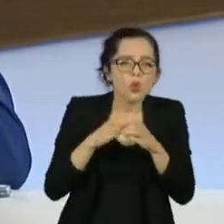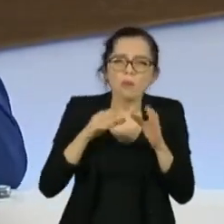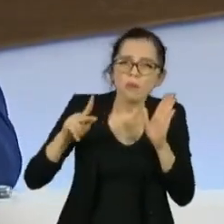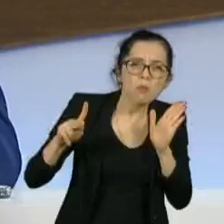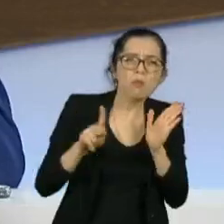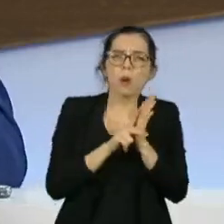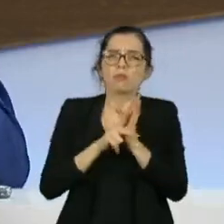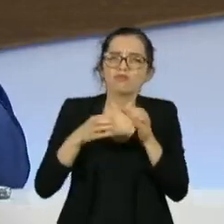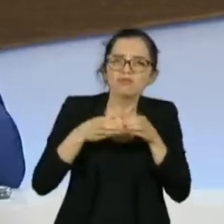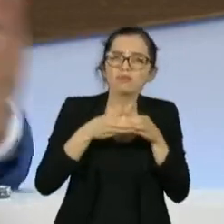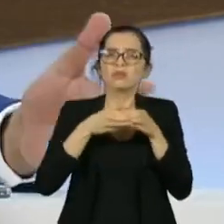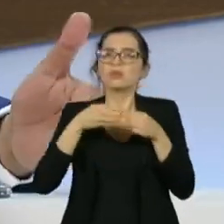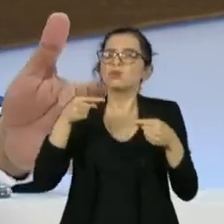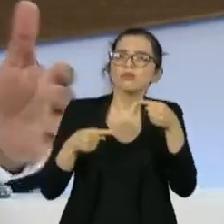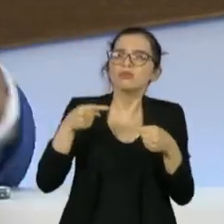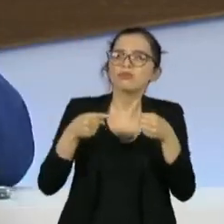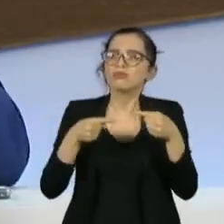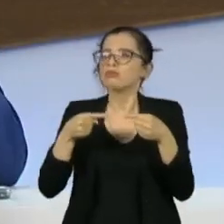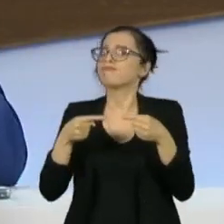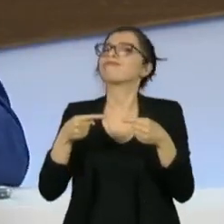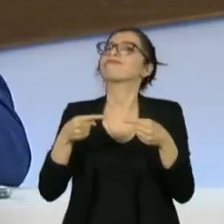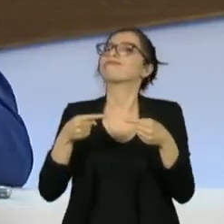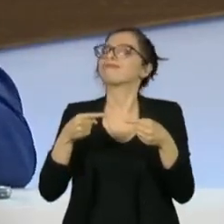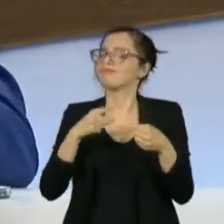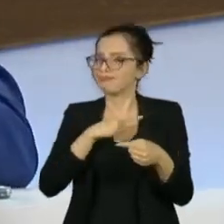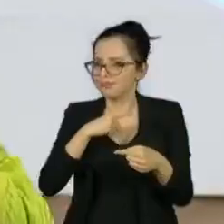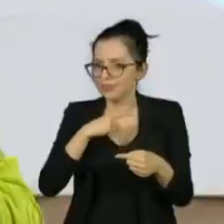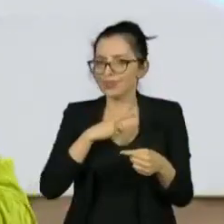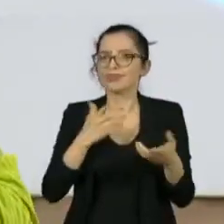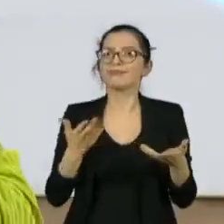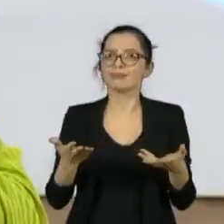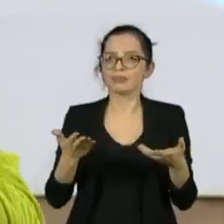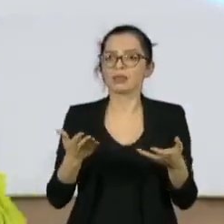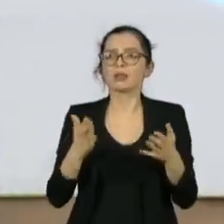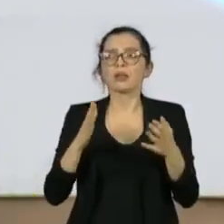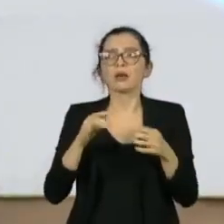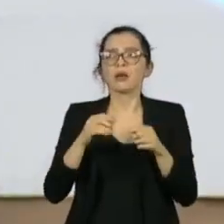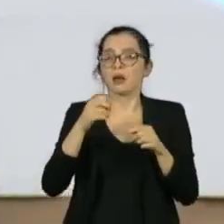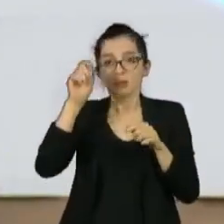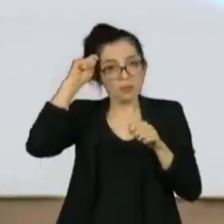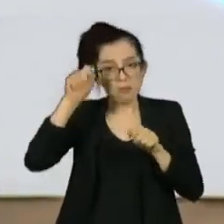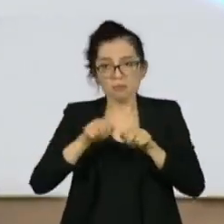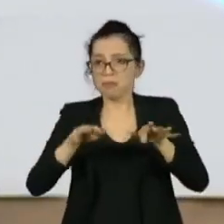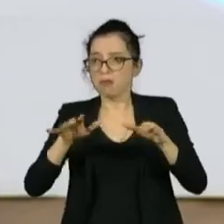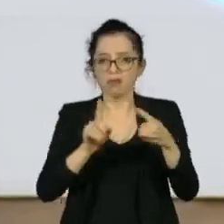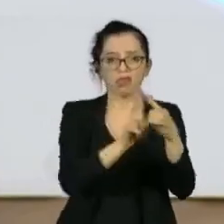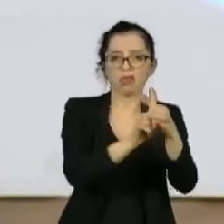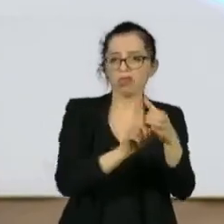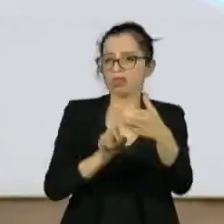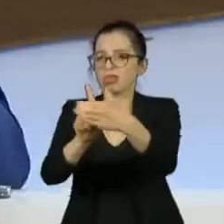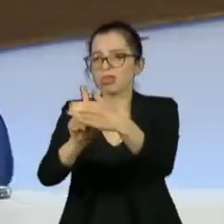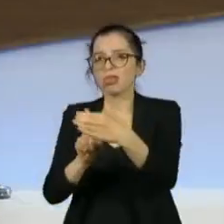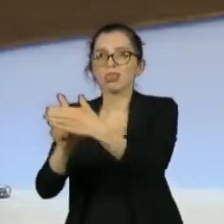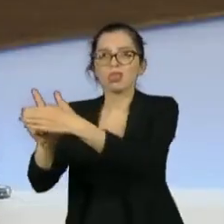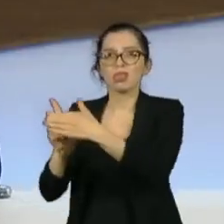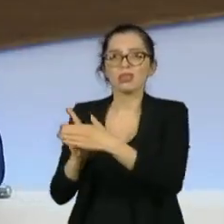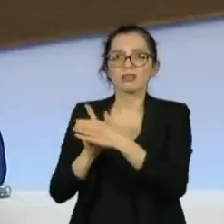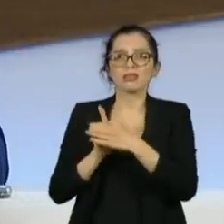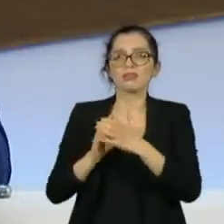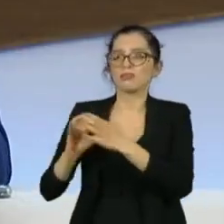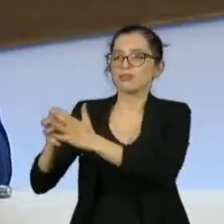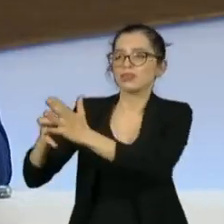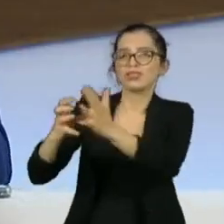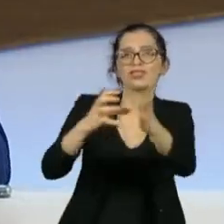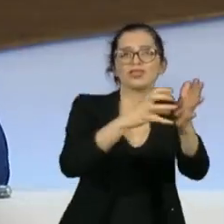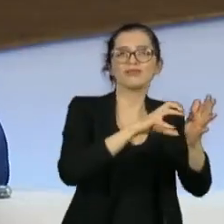vista de uma agenda que agora transborda a agenda racial, o mercado inteiro, as marcas, as empresas, todo mundo falando, mas qual